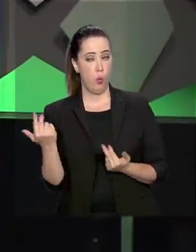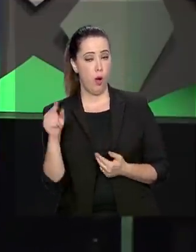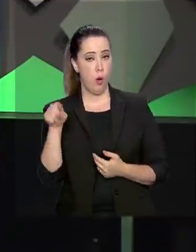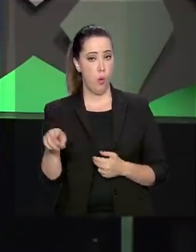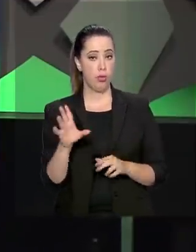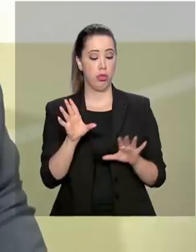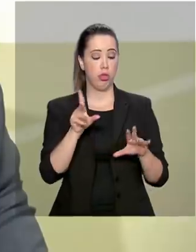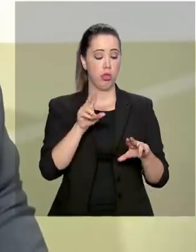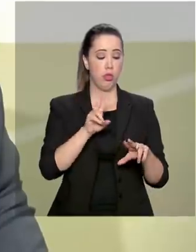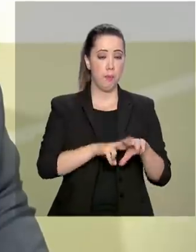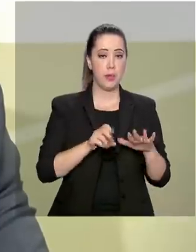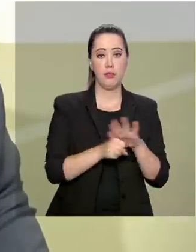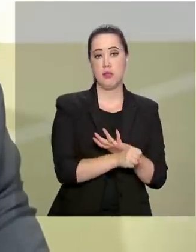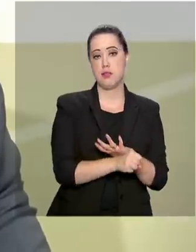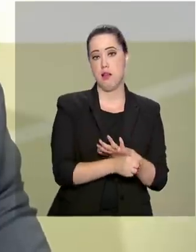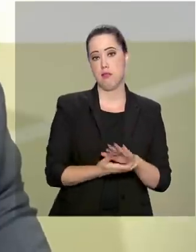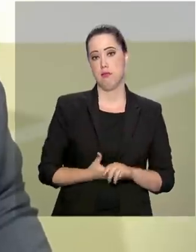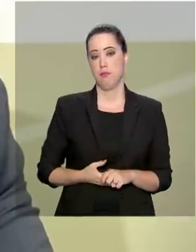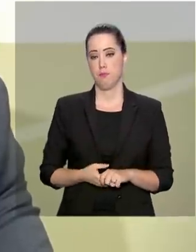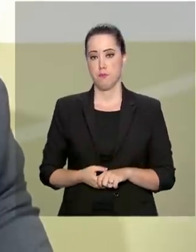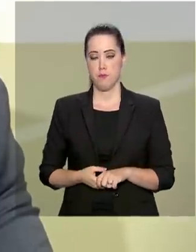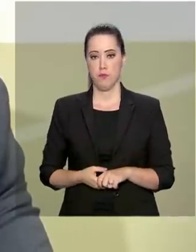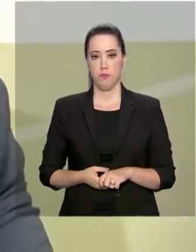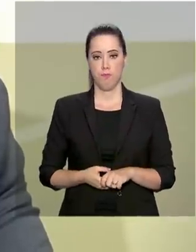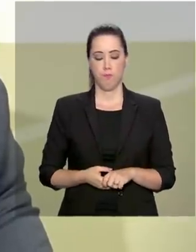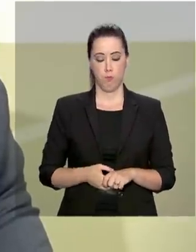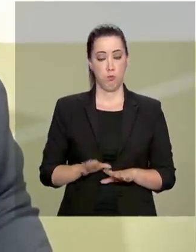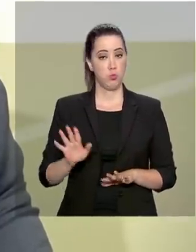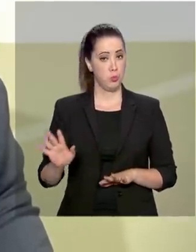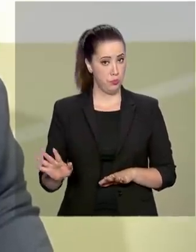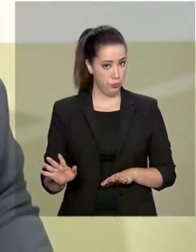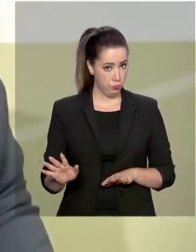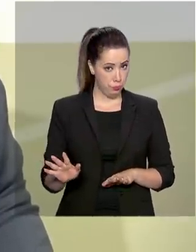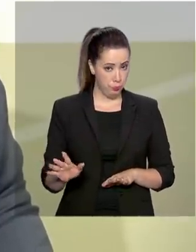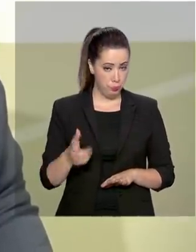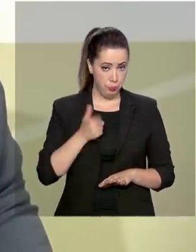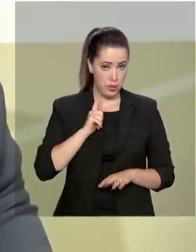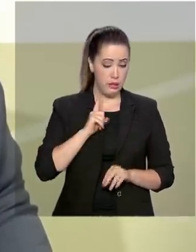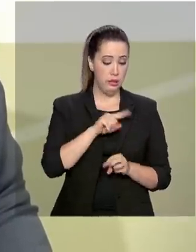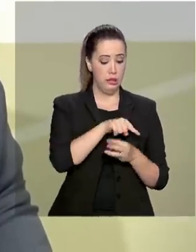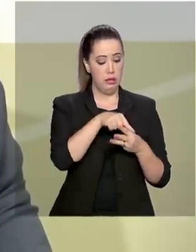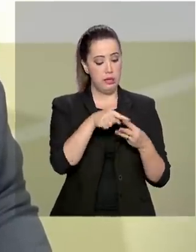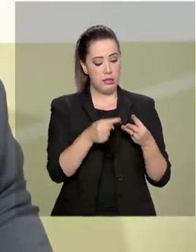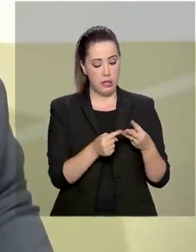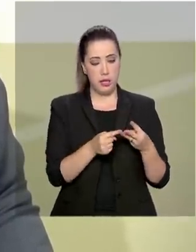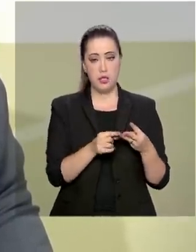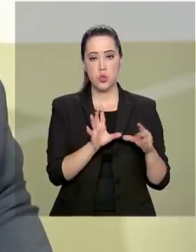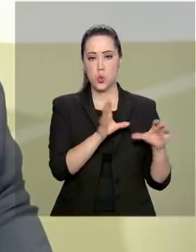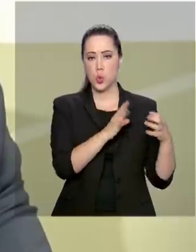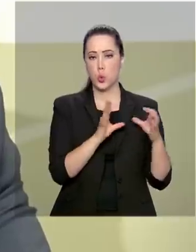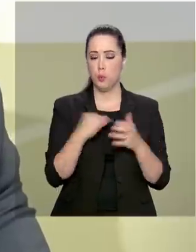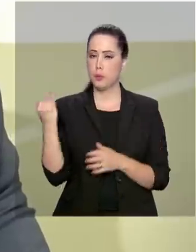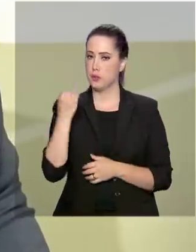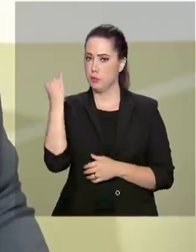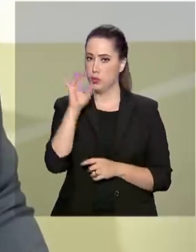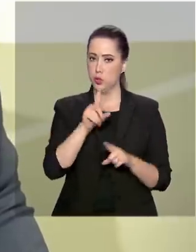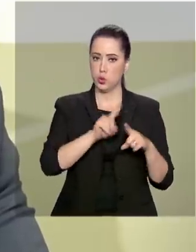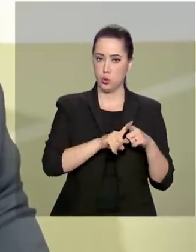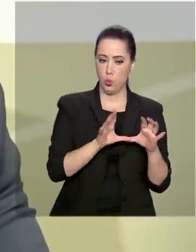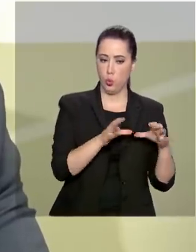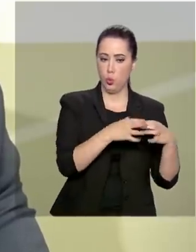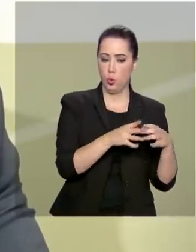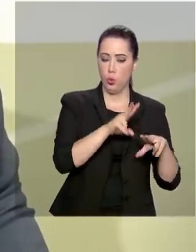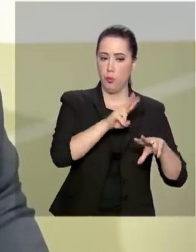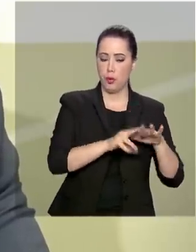penitenciária. Das três iniciativas que acho que são mais promissoras nesse setor, que é no setor carcerário,